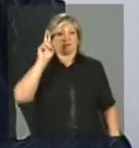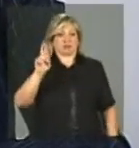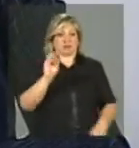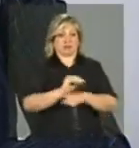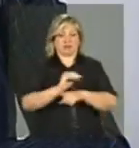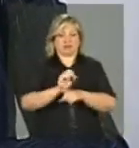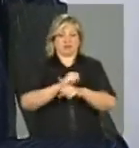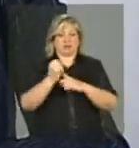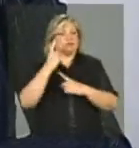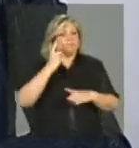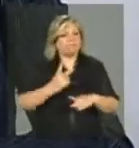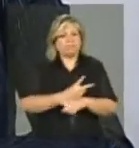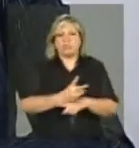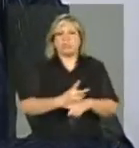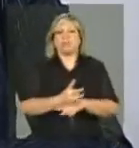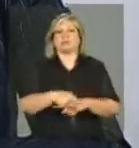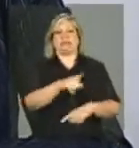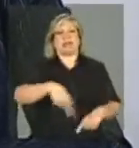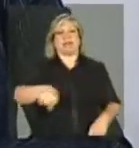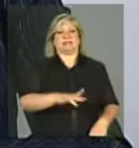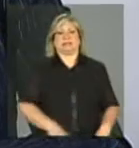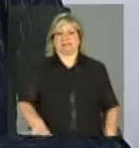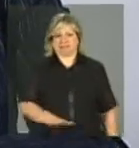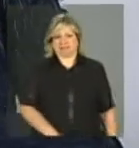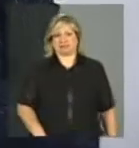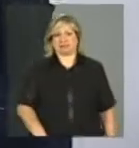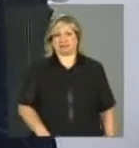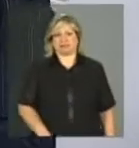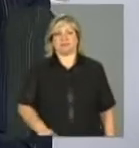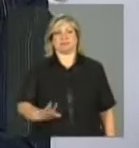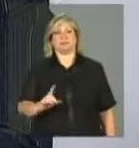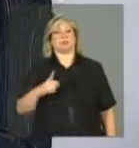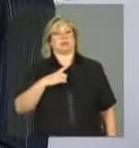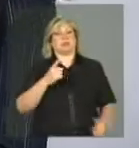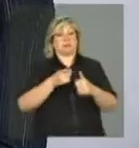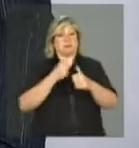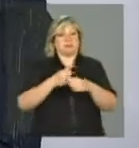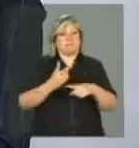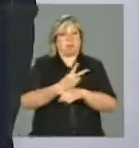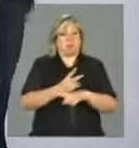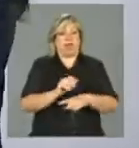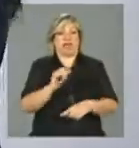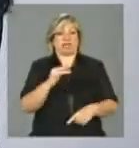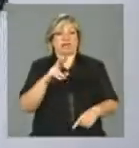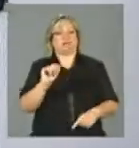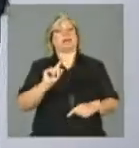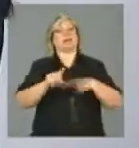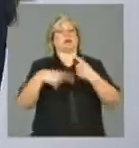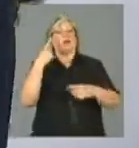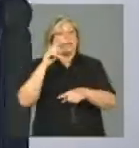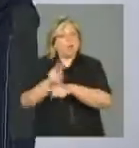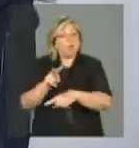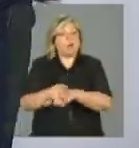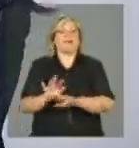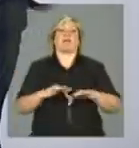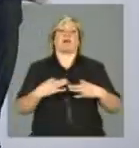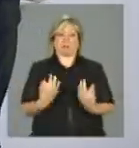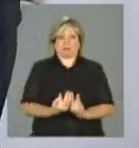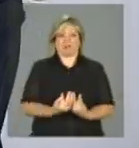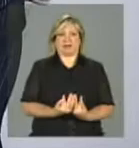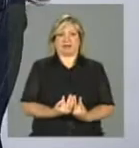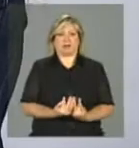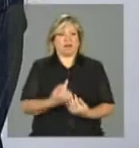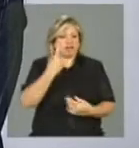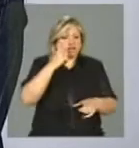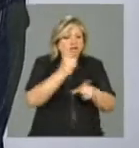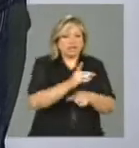crianças. Então, as duas frentes são essas. Uma é a busca ativa e o outro é o acompanhamento familiar. Após a identificação dessa